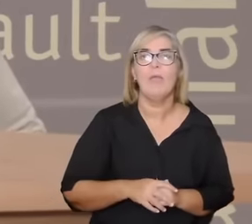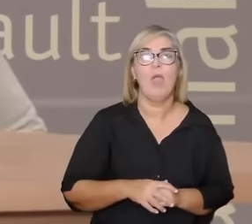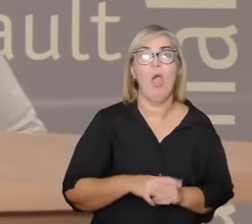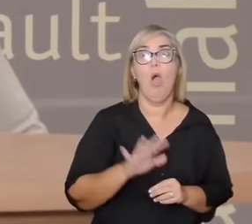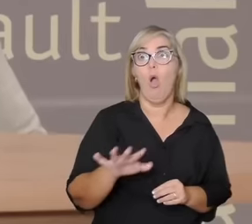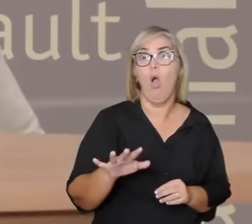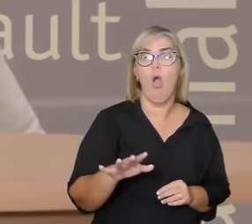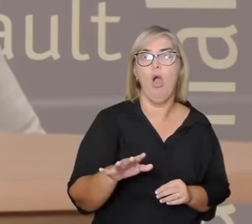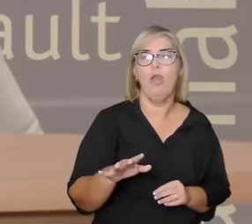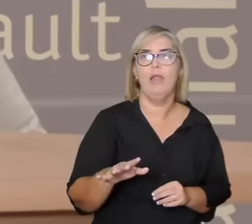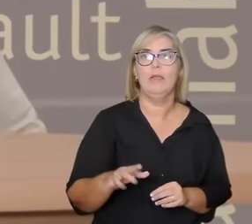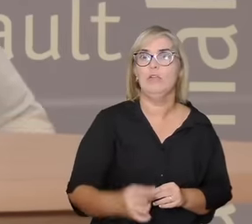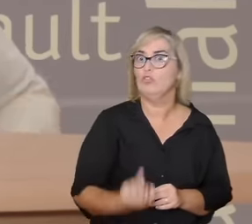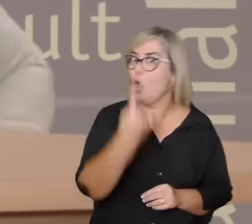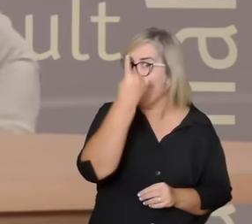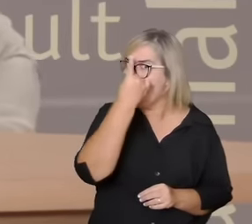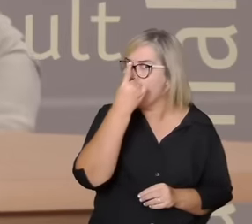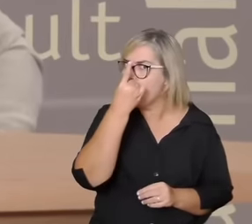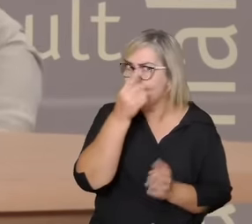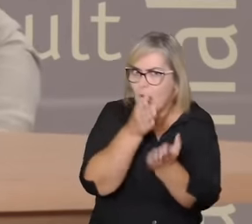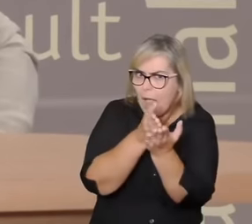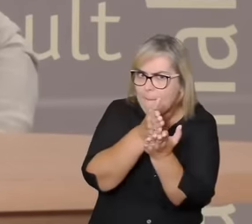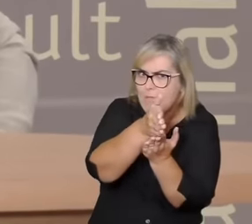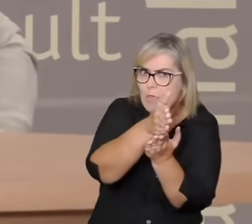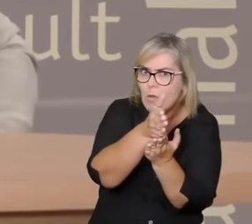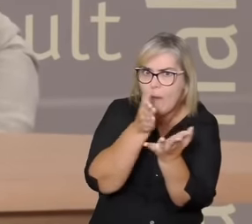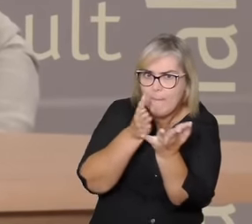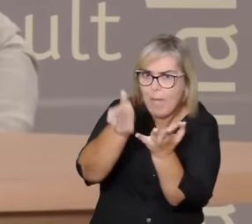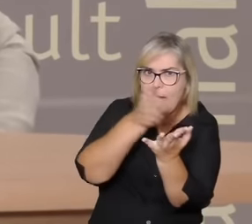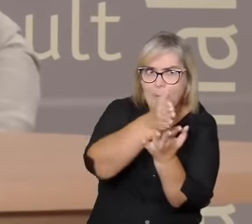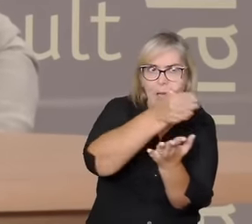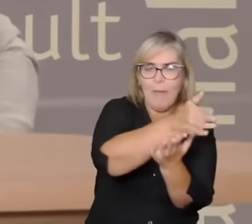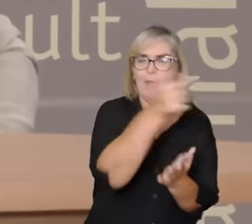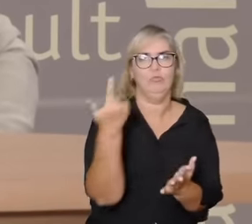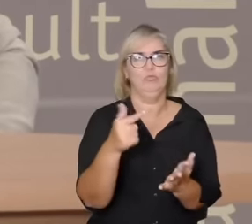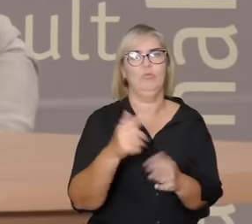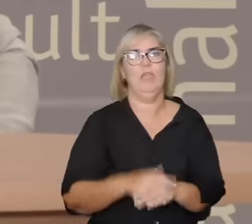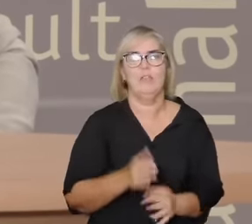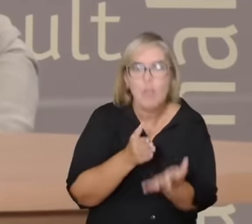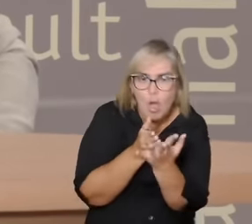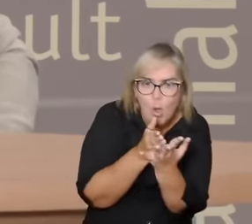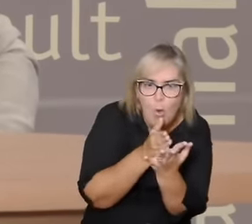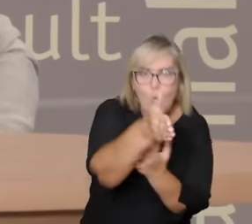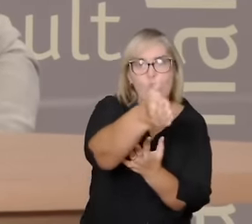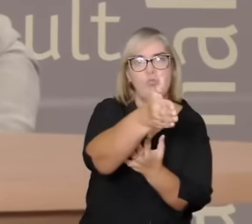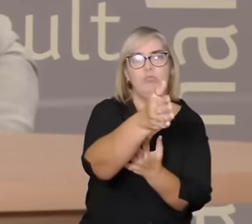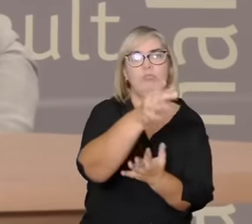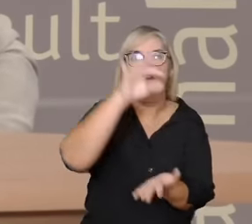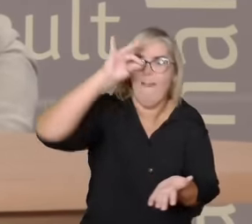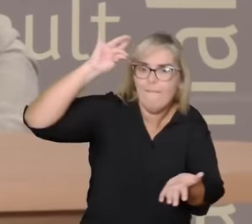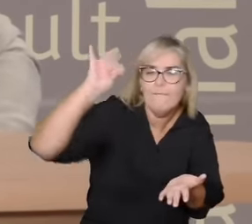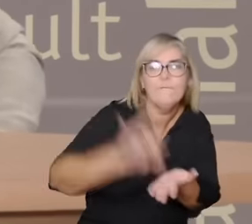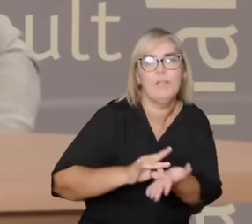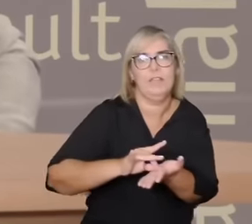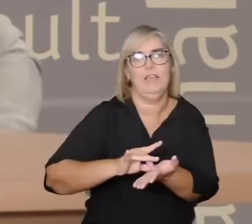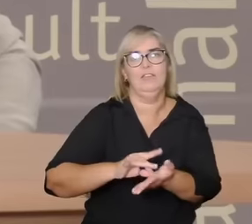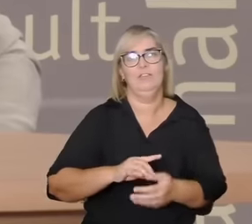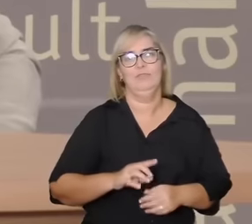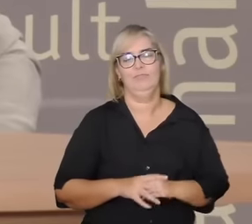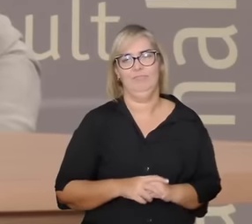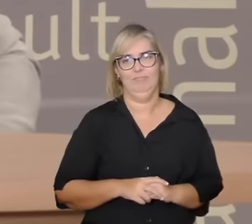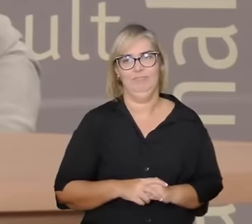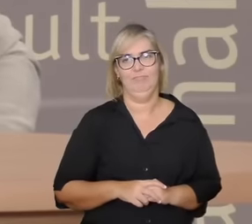os caminhos levam ou não tem um caminho para levar a verdade tem a verdade para levar